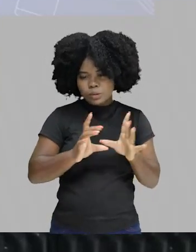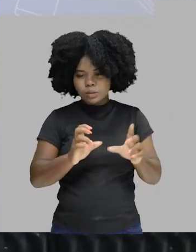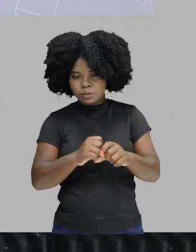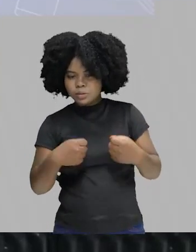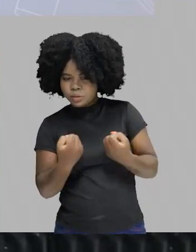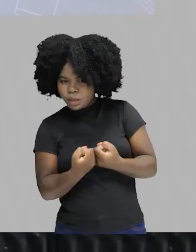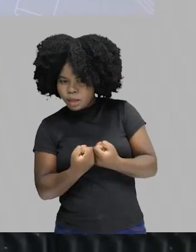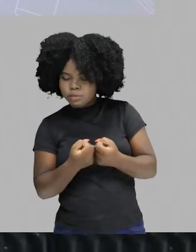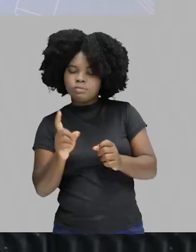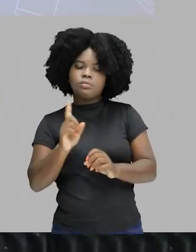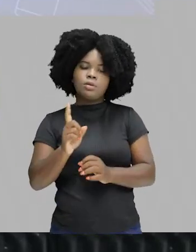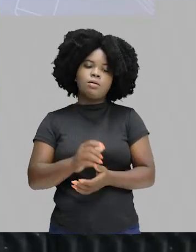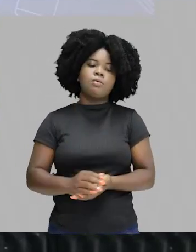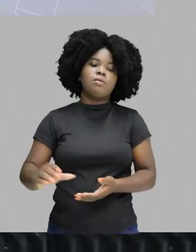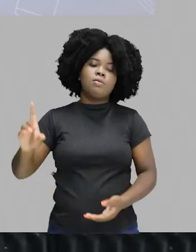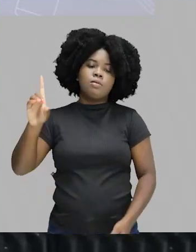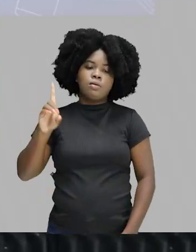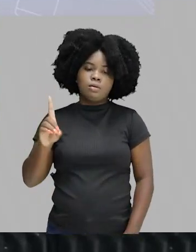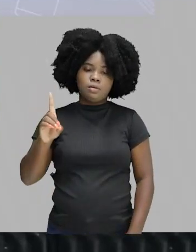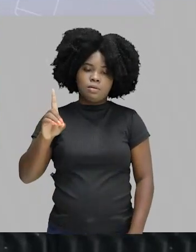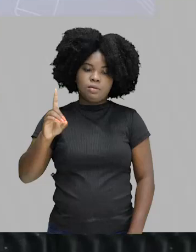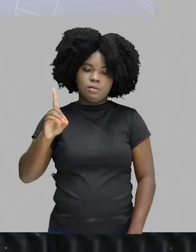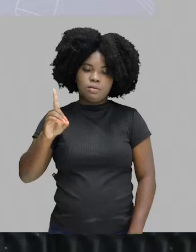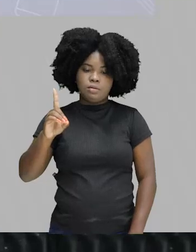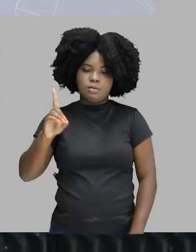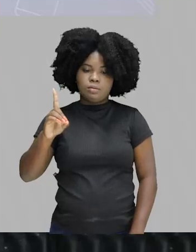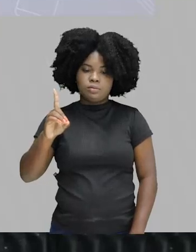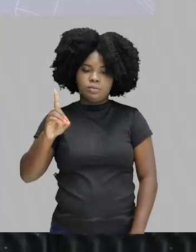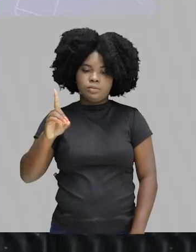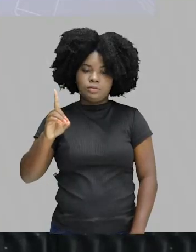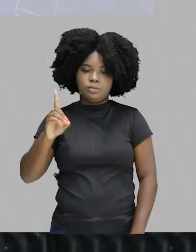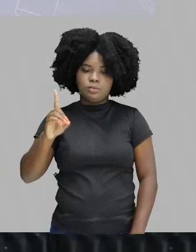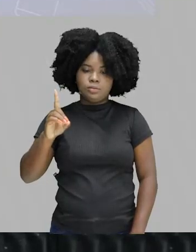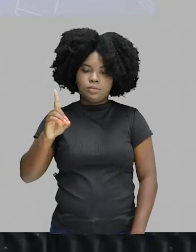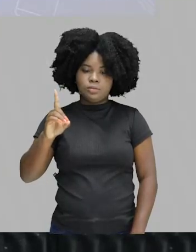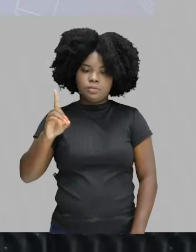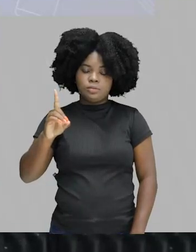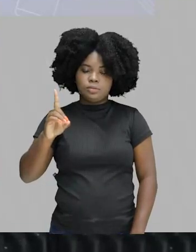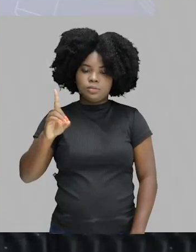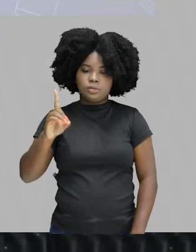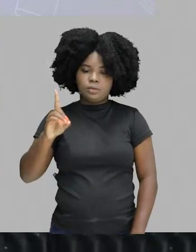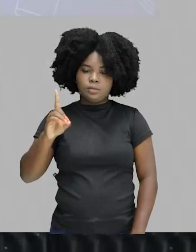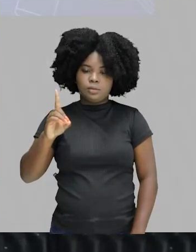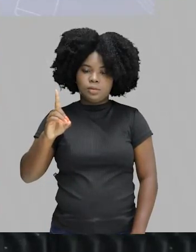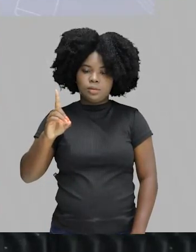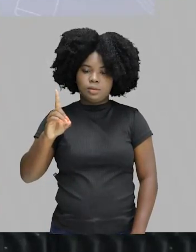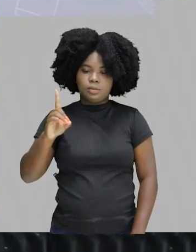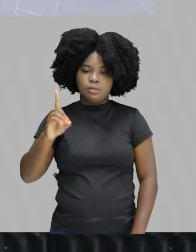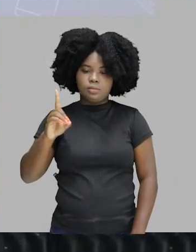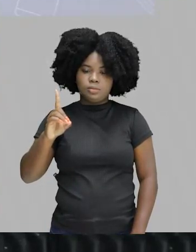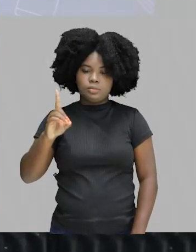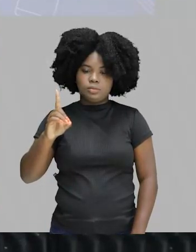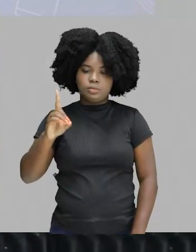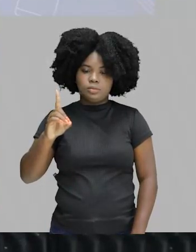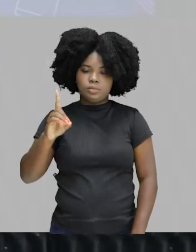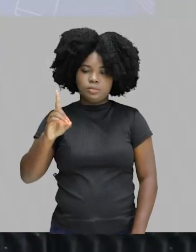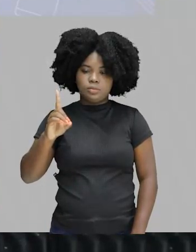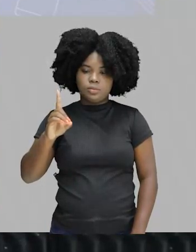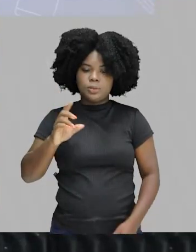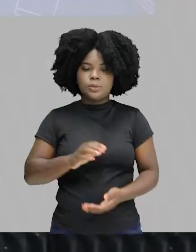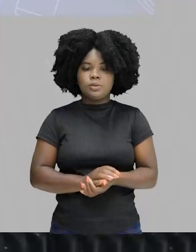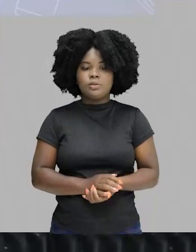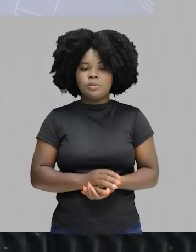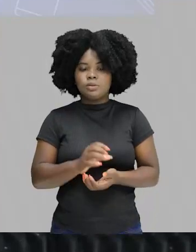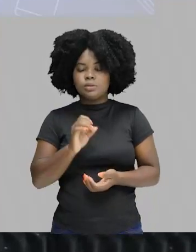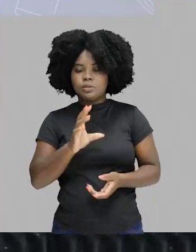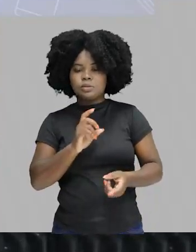Uma perspectiva que toma o indivíduo como responsável, torna o indivíduo, toma o indivíduo como responsável, apenas pela sua própria... Não, também não é